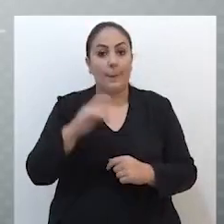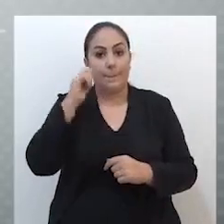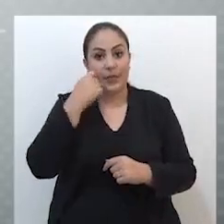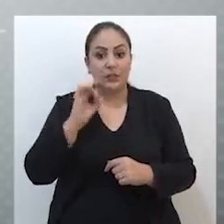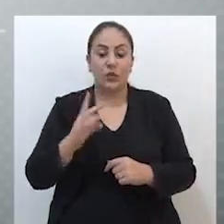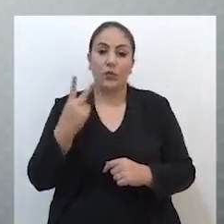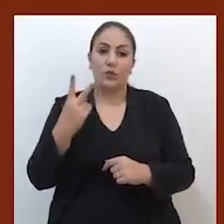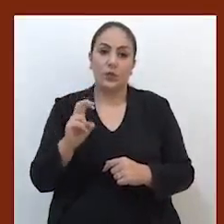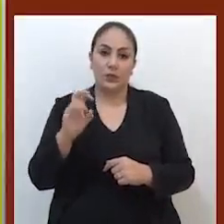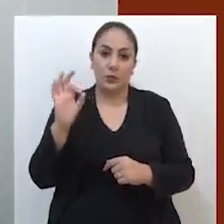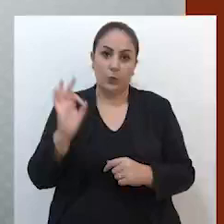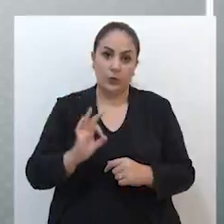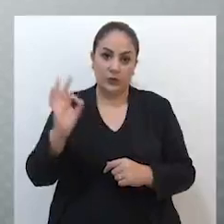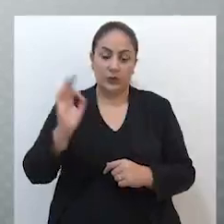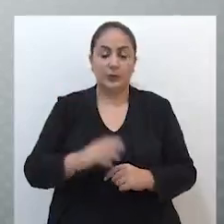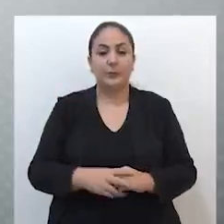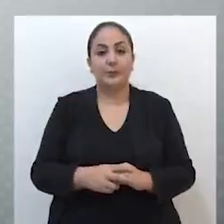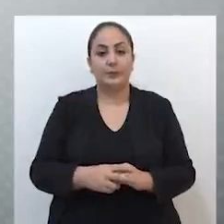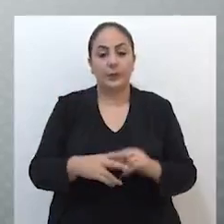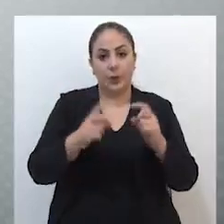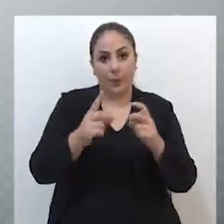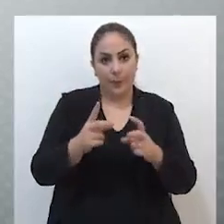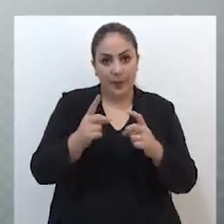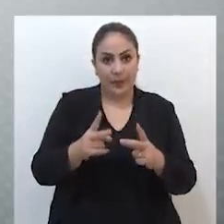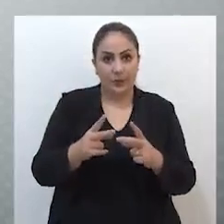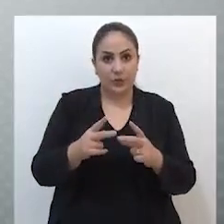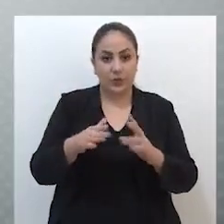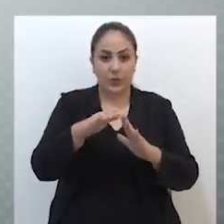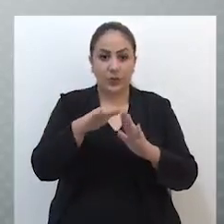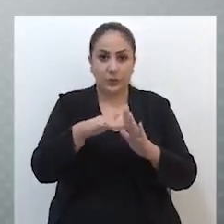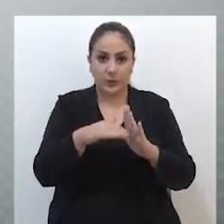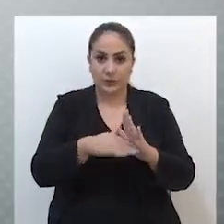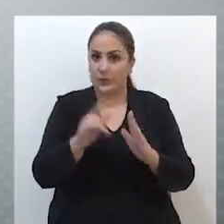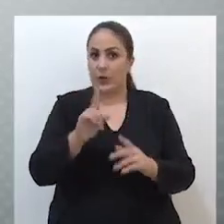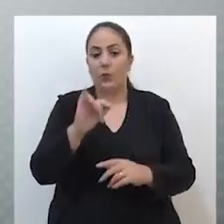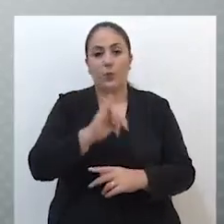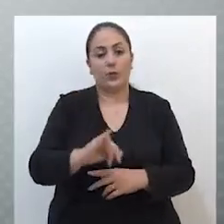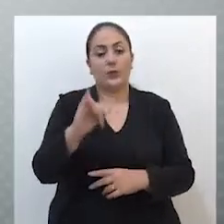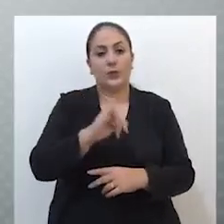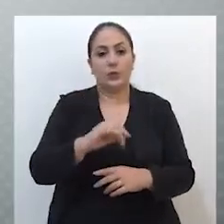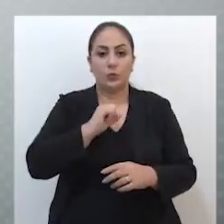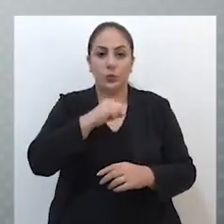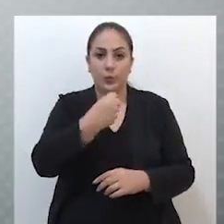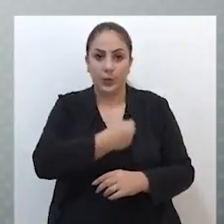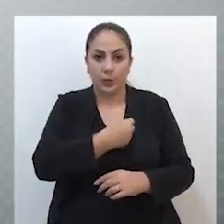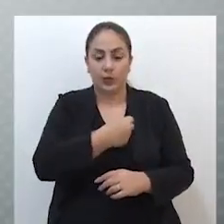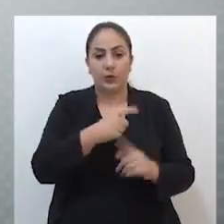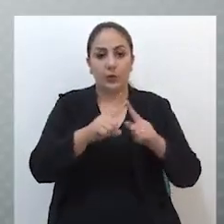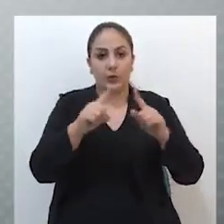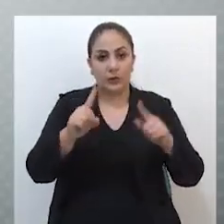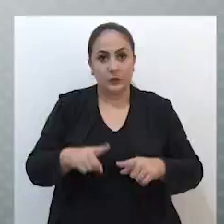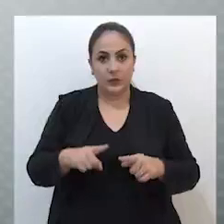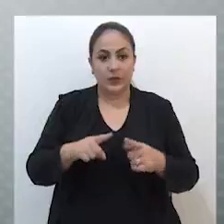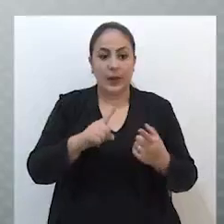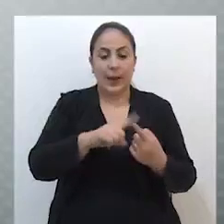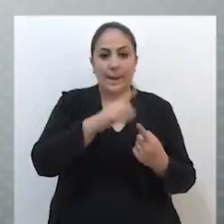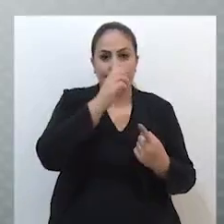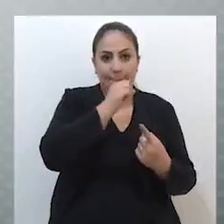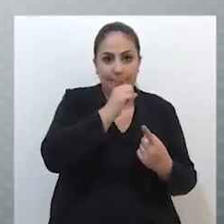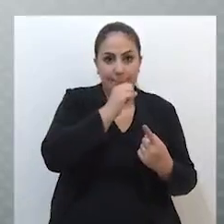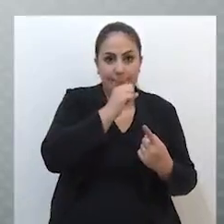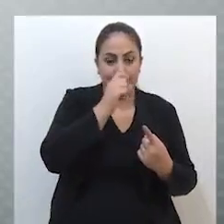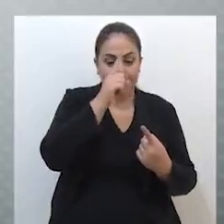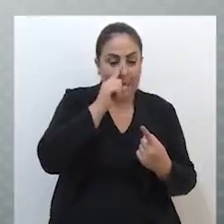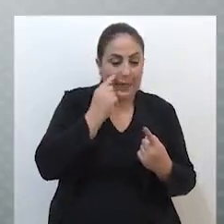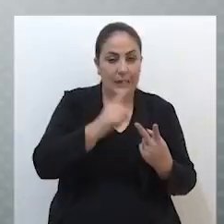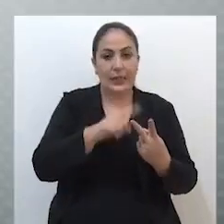25%. No caso do comércio de itens não essenciais, o número dos funcionários para as regiões com bandeira amarela